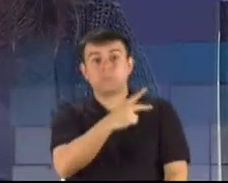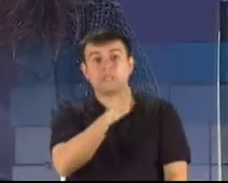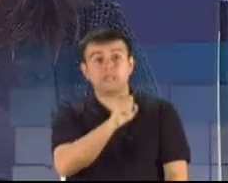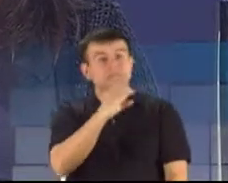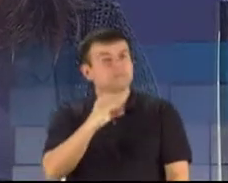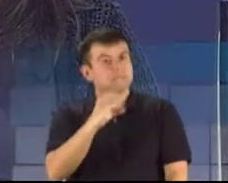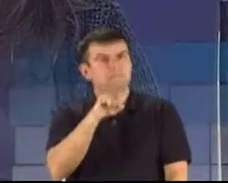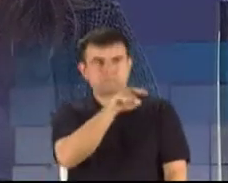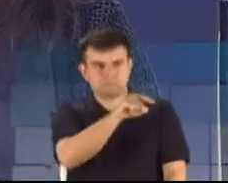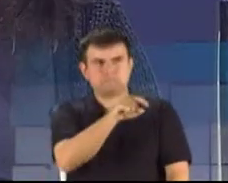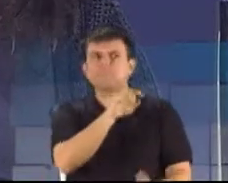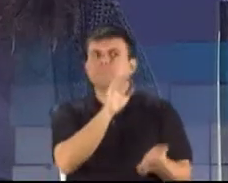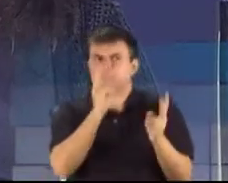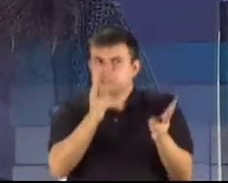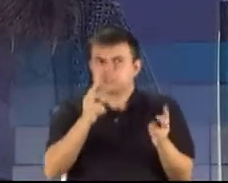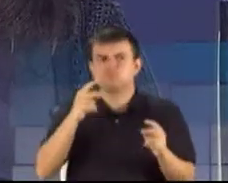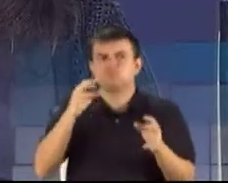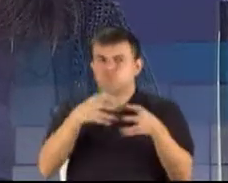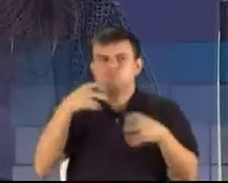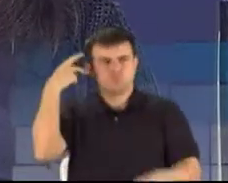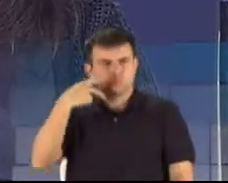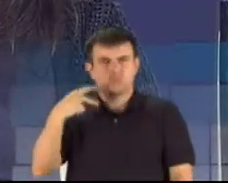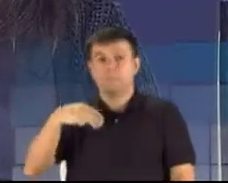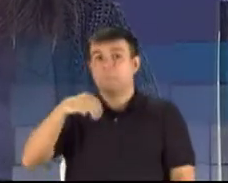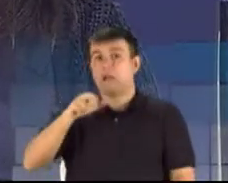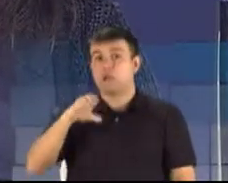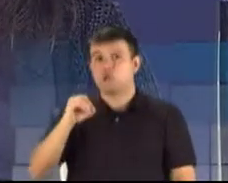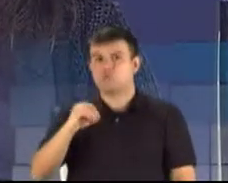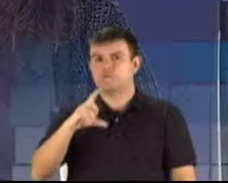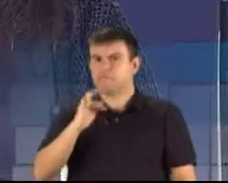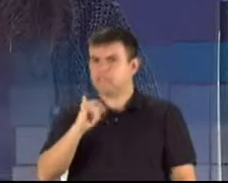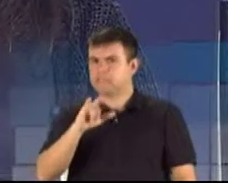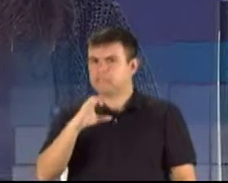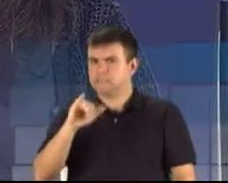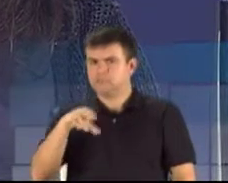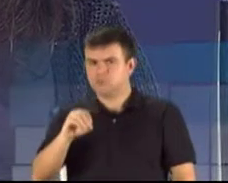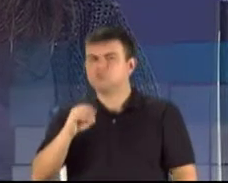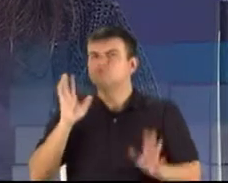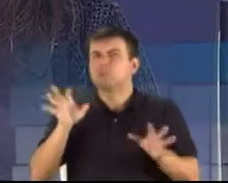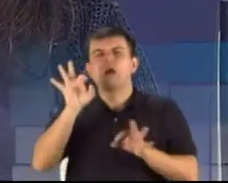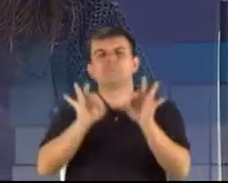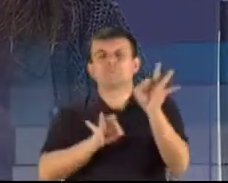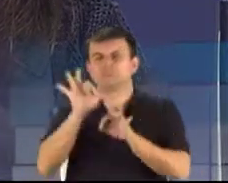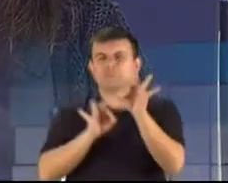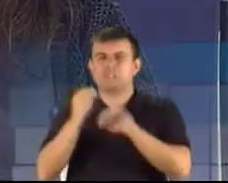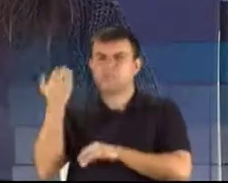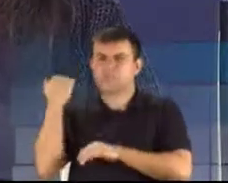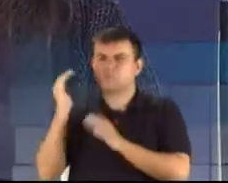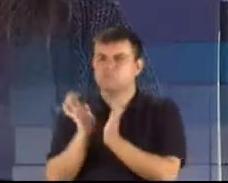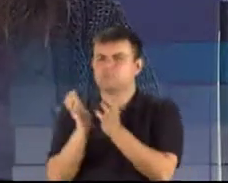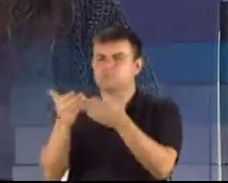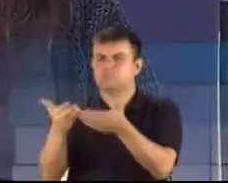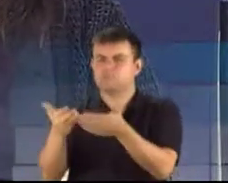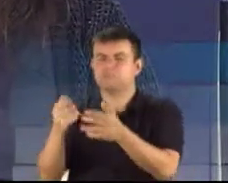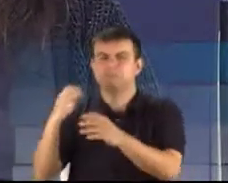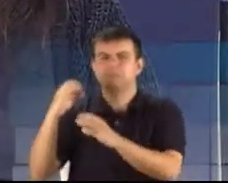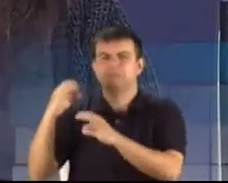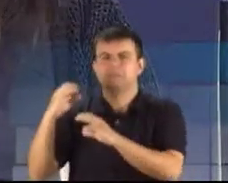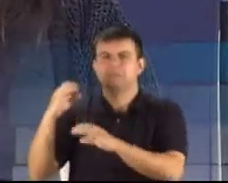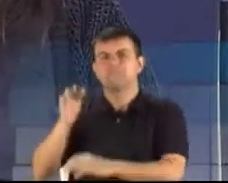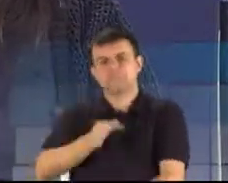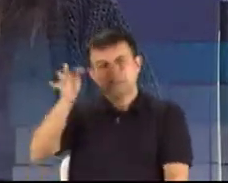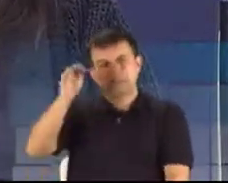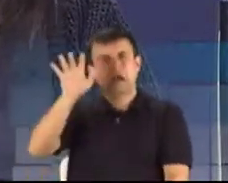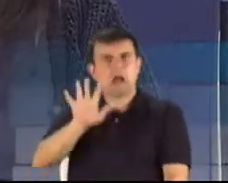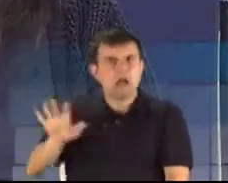do Marco Feliciano, que tem proposto projetos na Câmara Federal que causam os